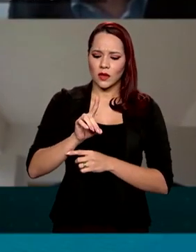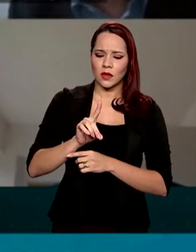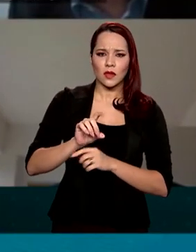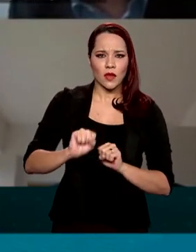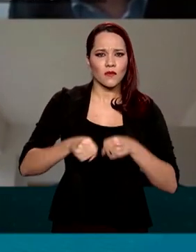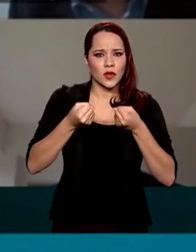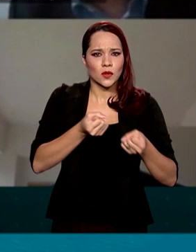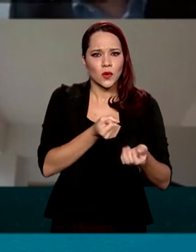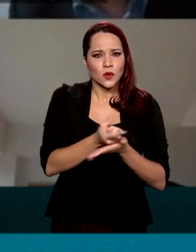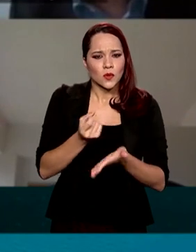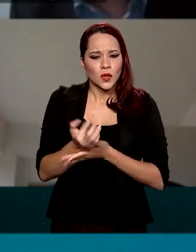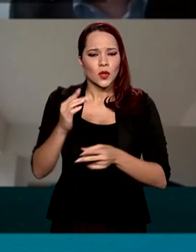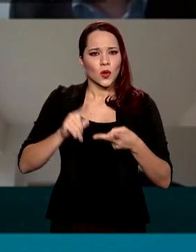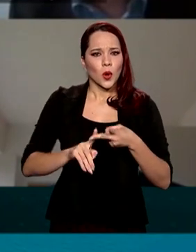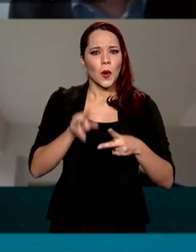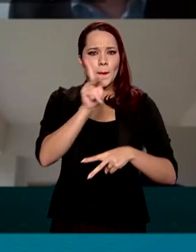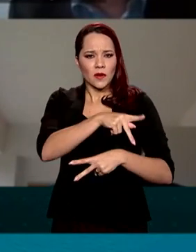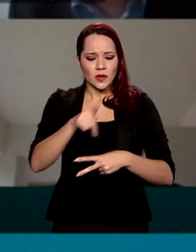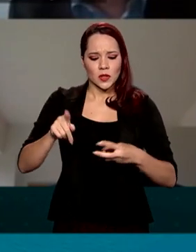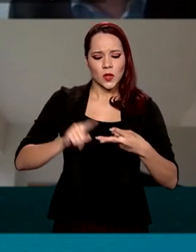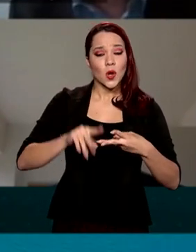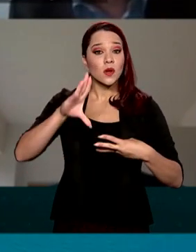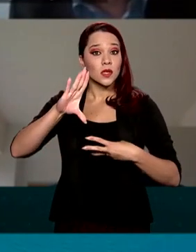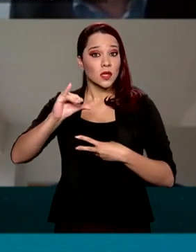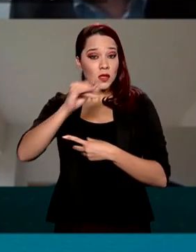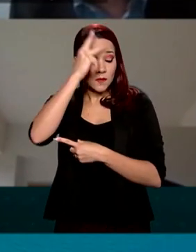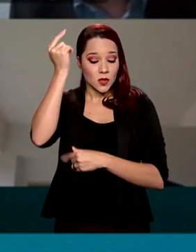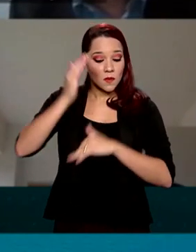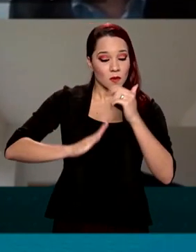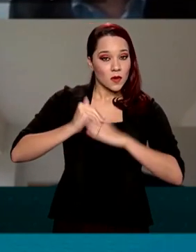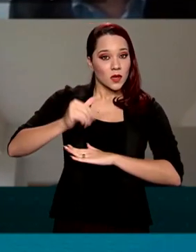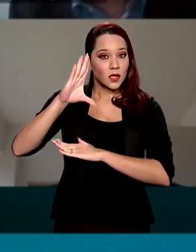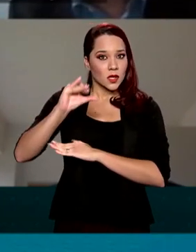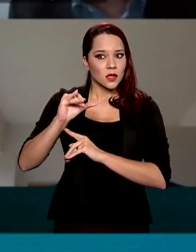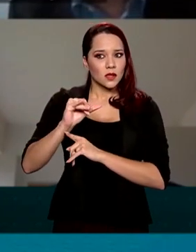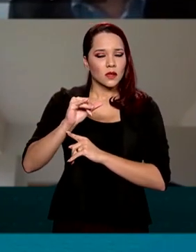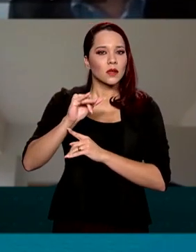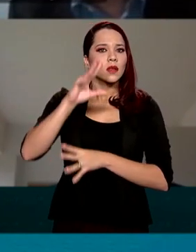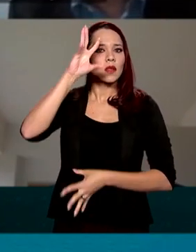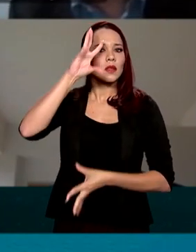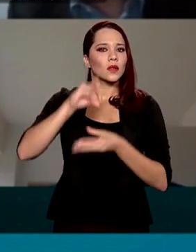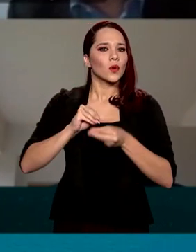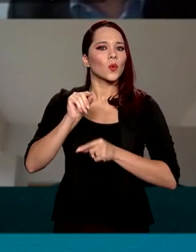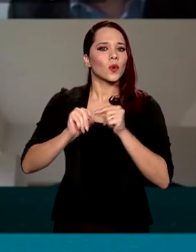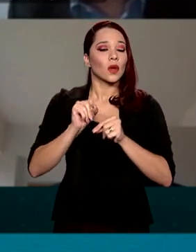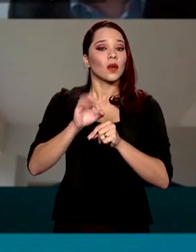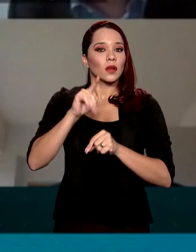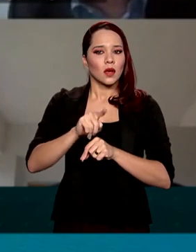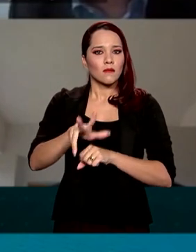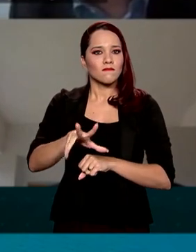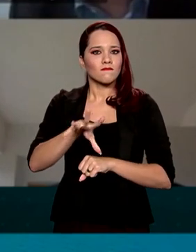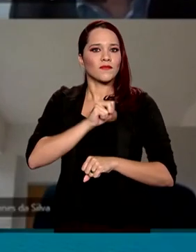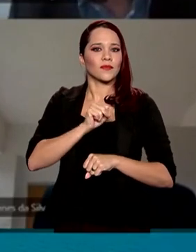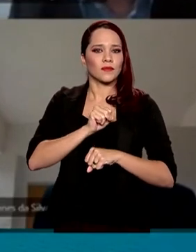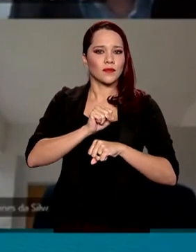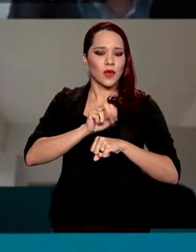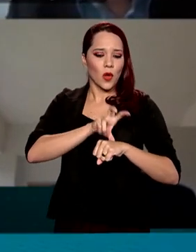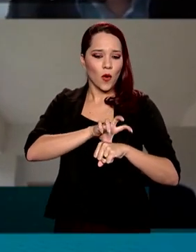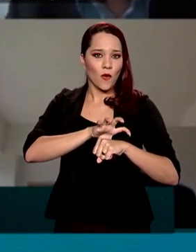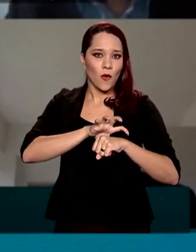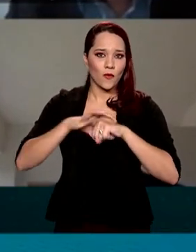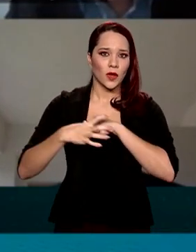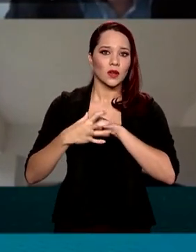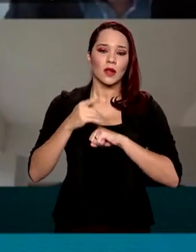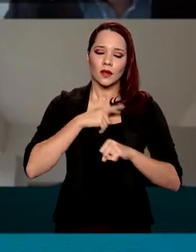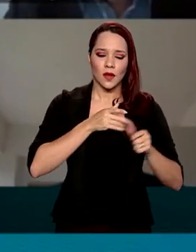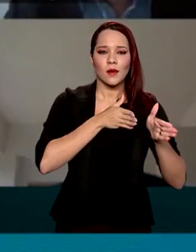estudiosos, professores, cientistas, e que restou claro que o conhecimento da infecção pelo vírus do Covid-19 ainda está